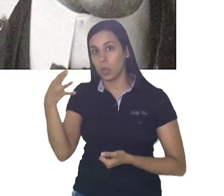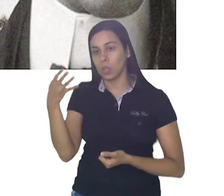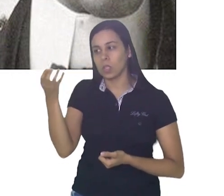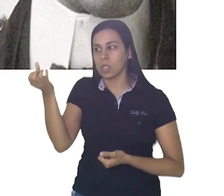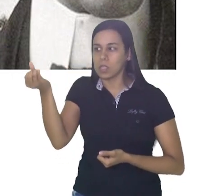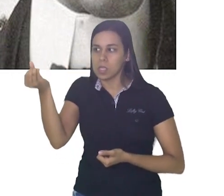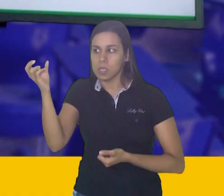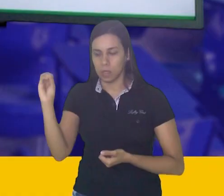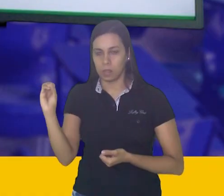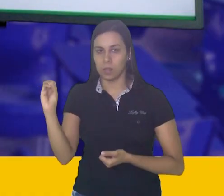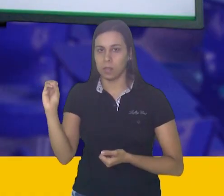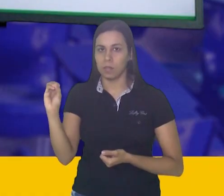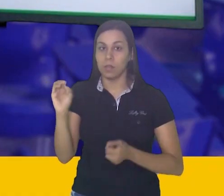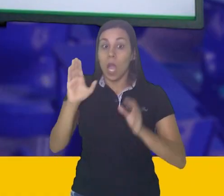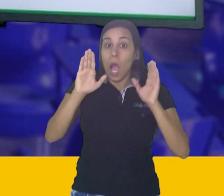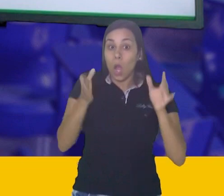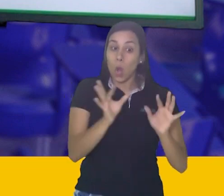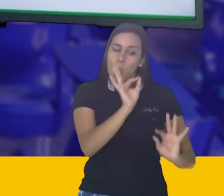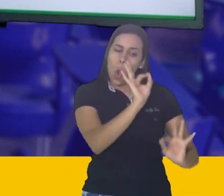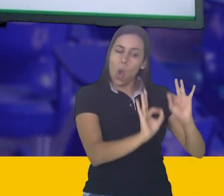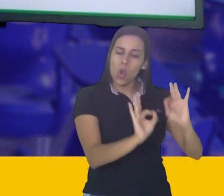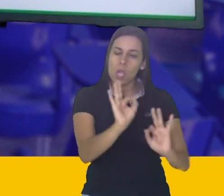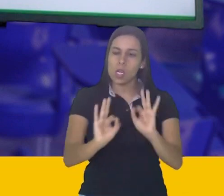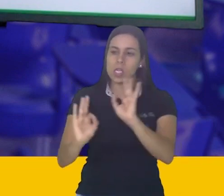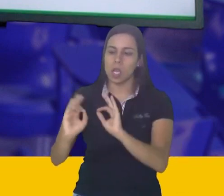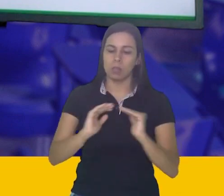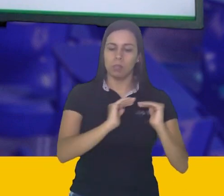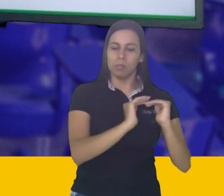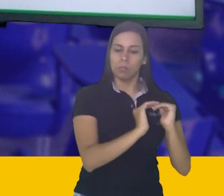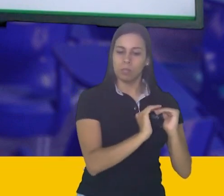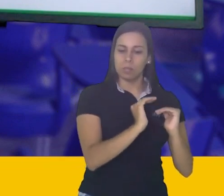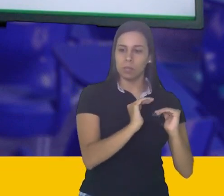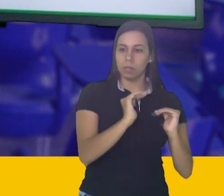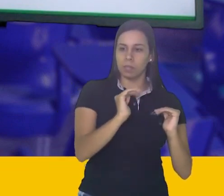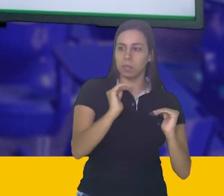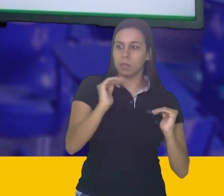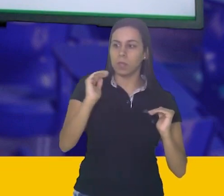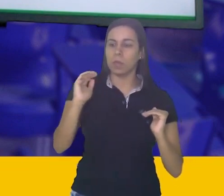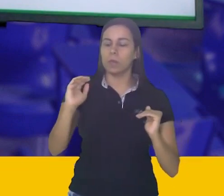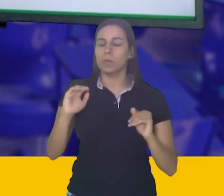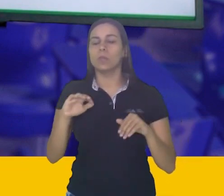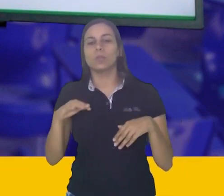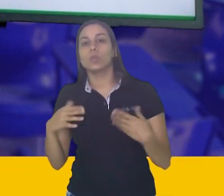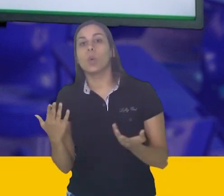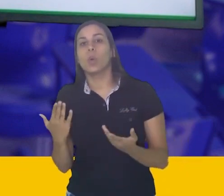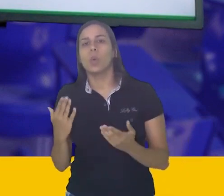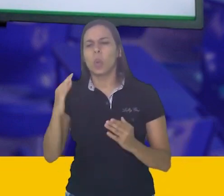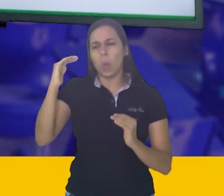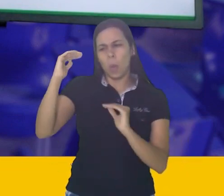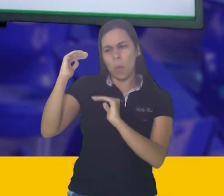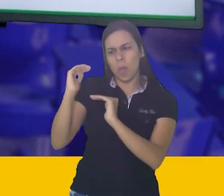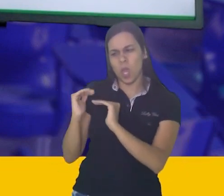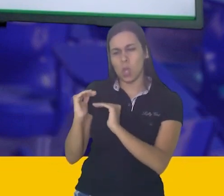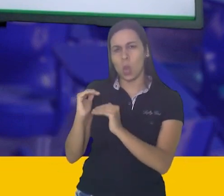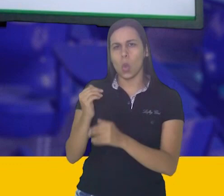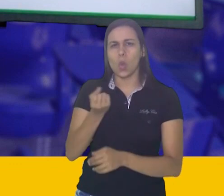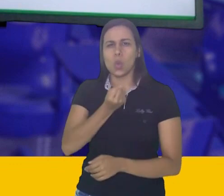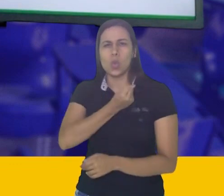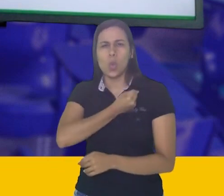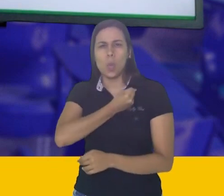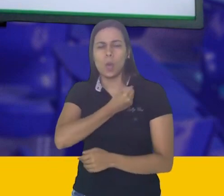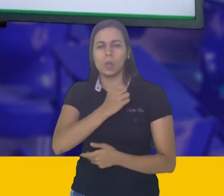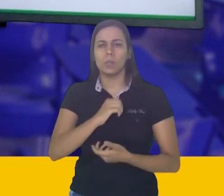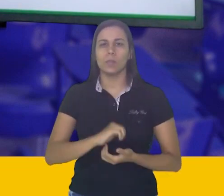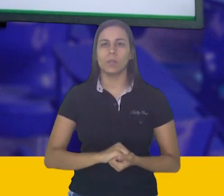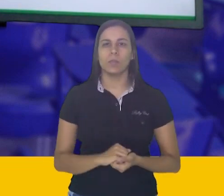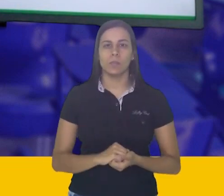60. Vamos colocá-los agora na ordem crescente? Qual é o número que vem primeiro? Qual é o menor número desses